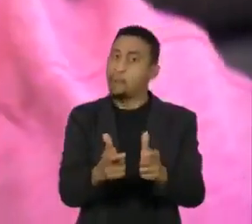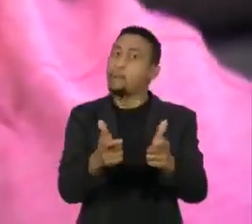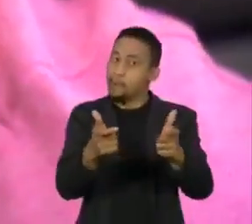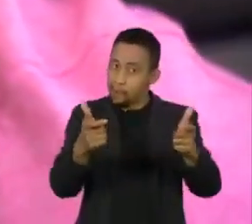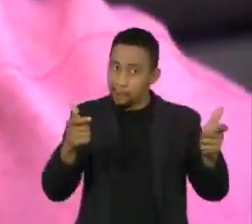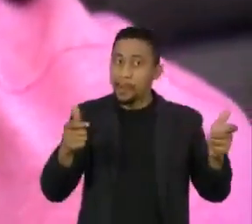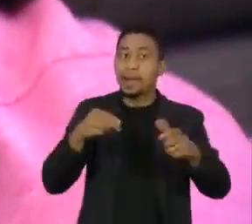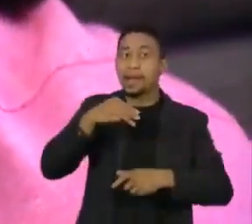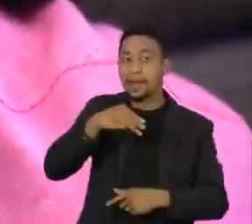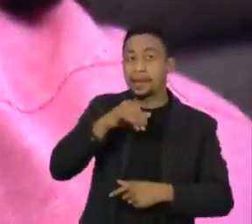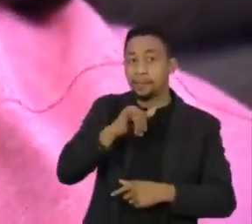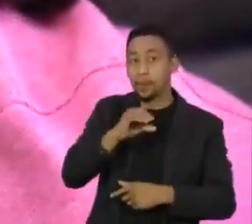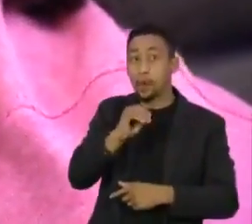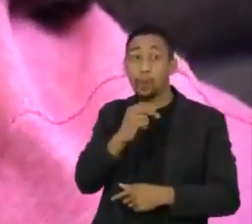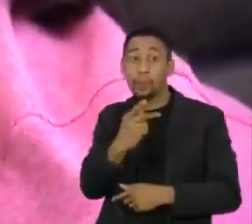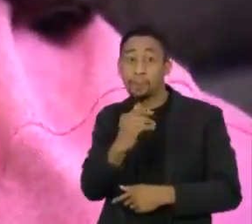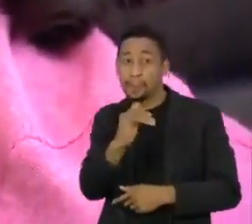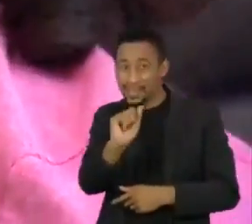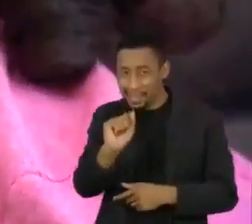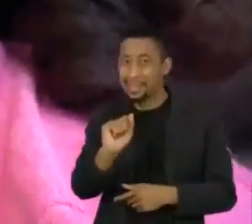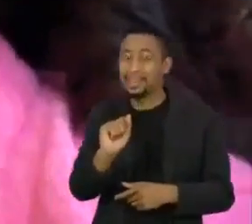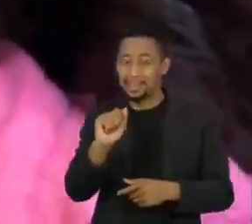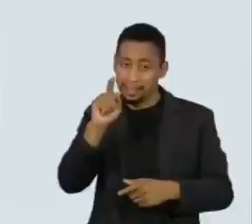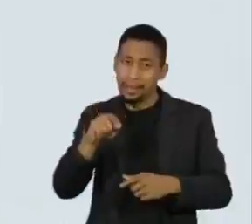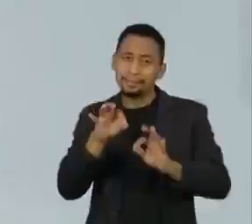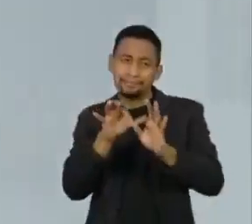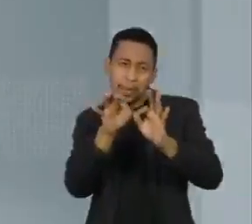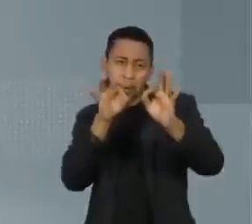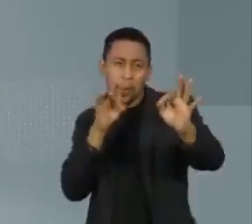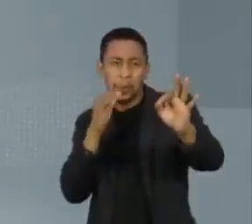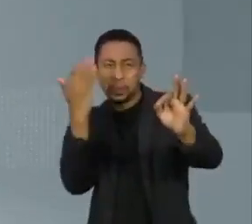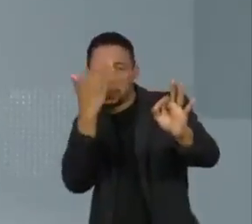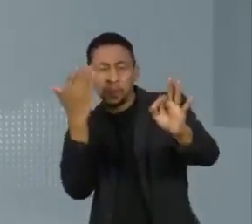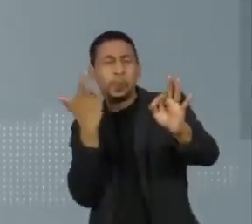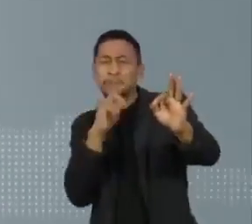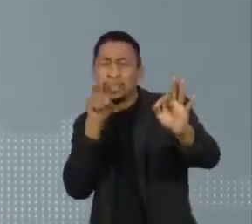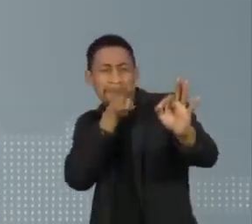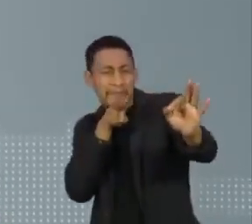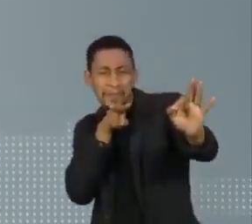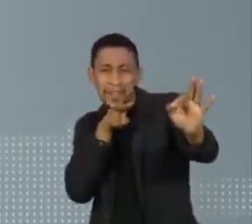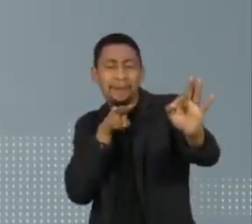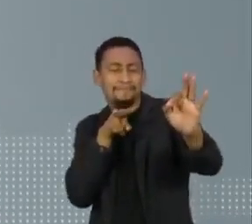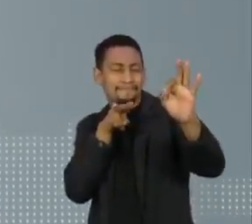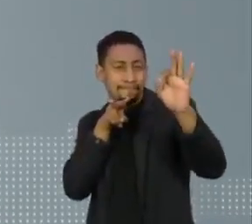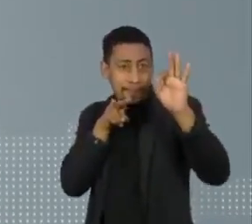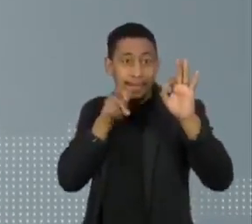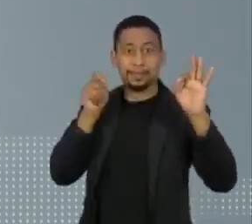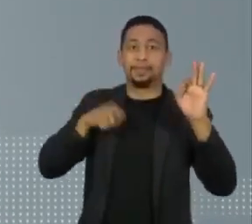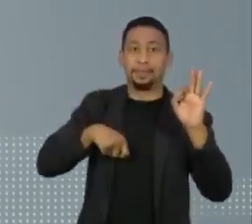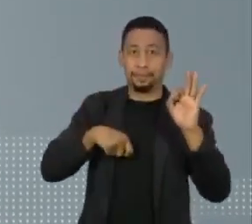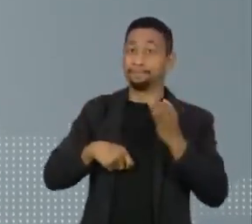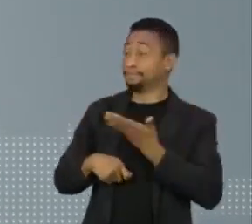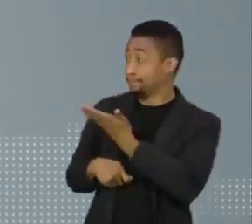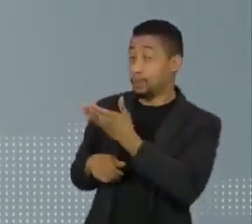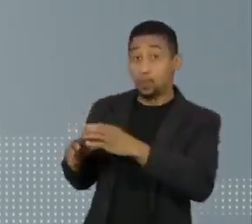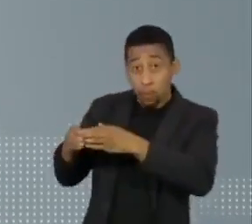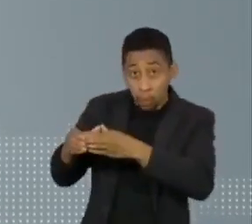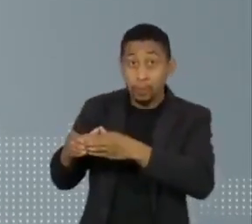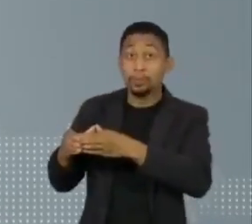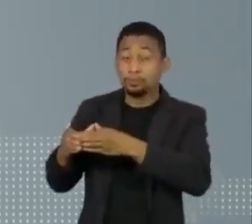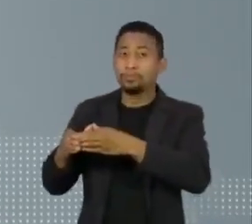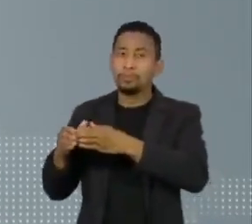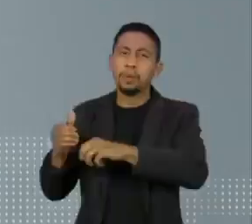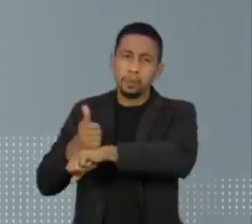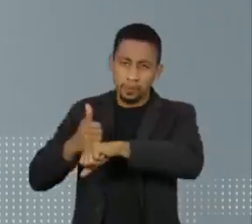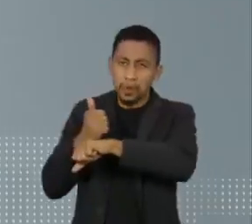casos de miopia apareceu nos consultórios médicos. Uma pesquisa do Conselho Brasileiro de Oftalmologia aponta que